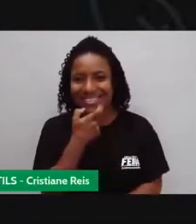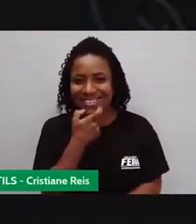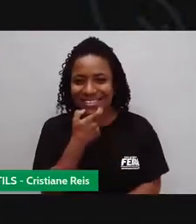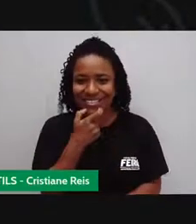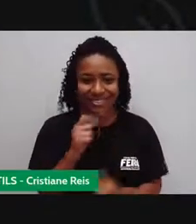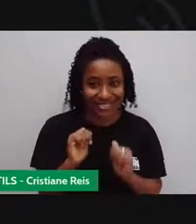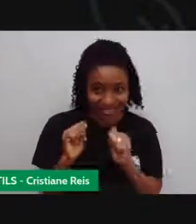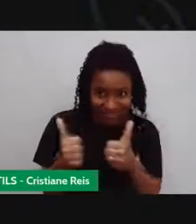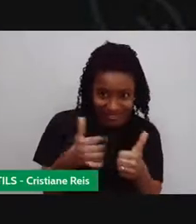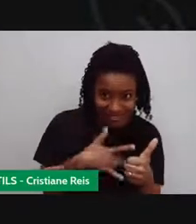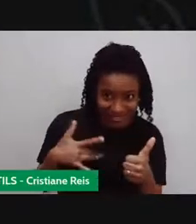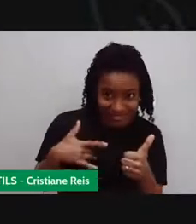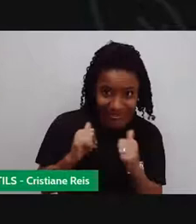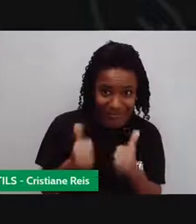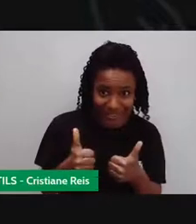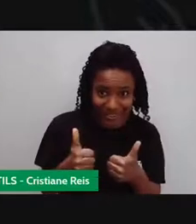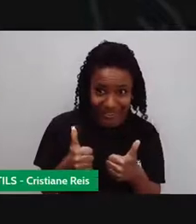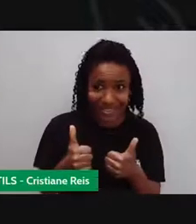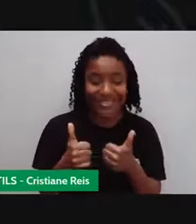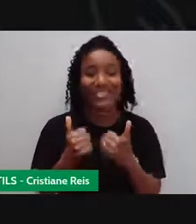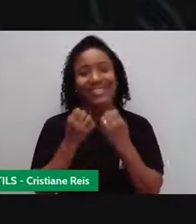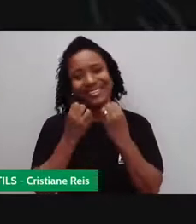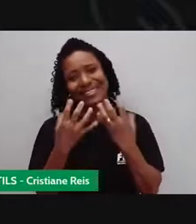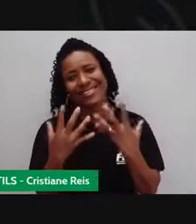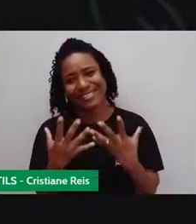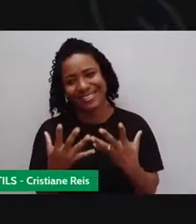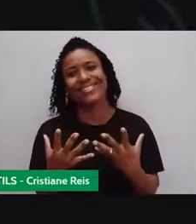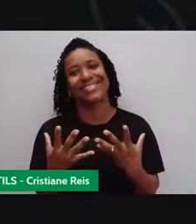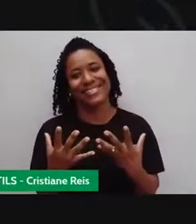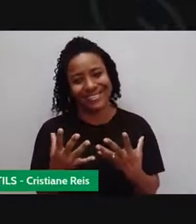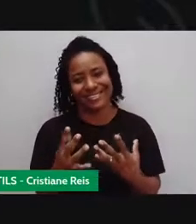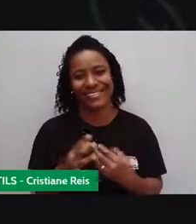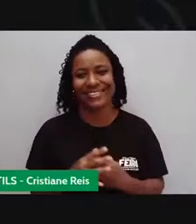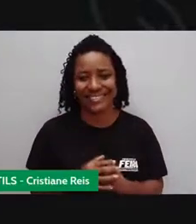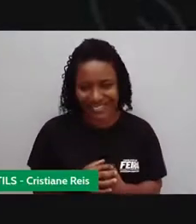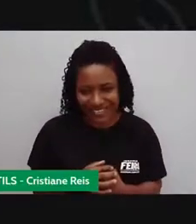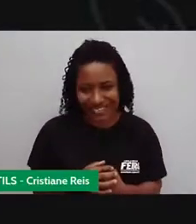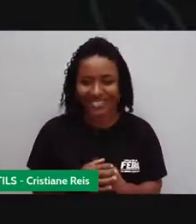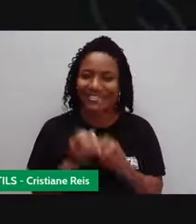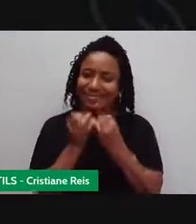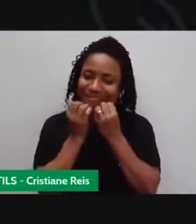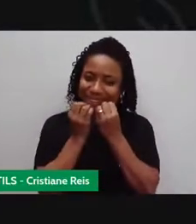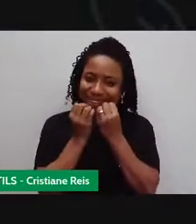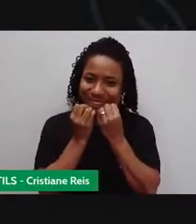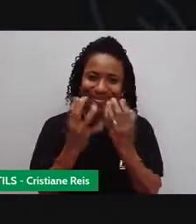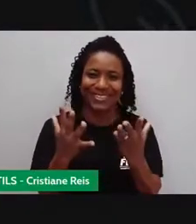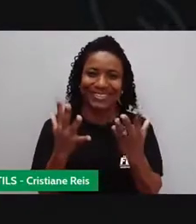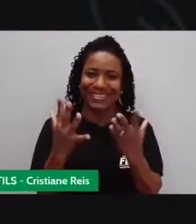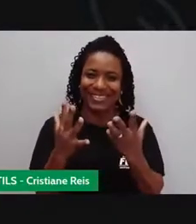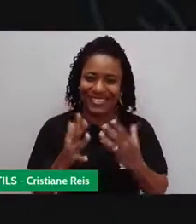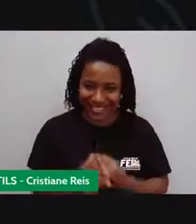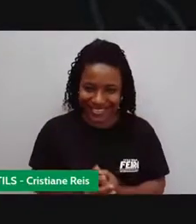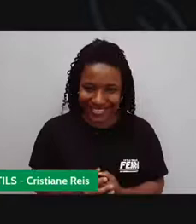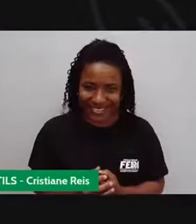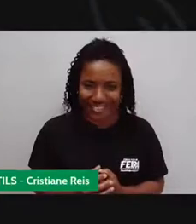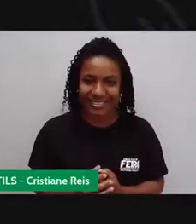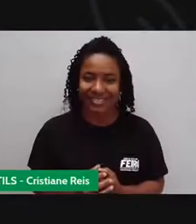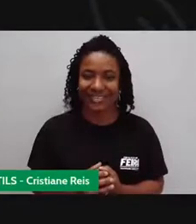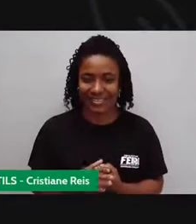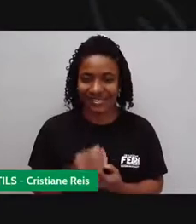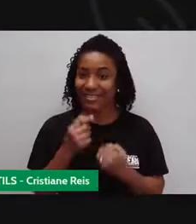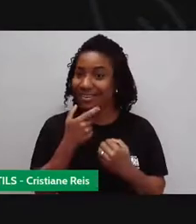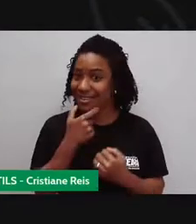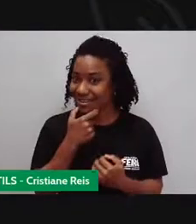estão? Eu espero que vocês estejam muito bem. Então, bem